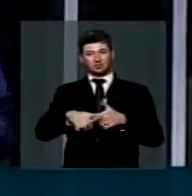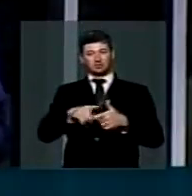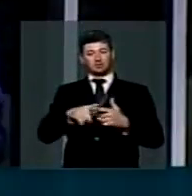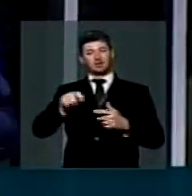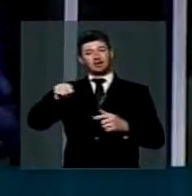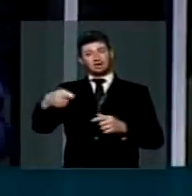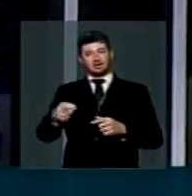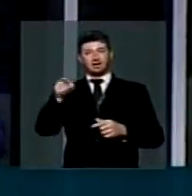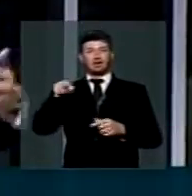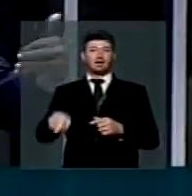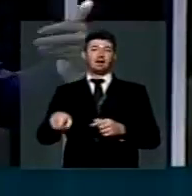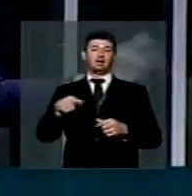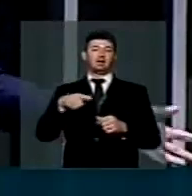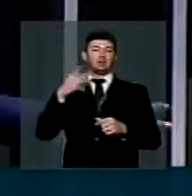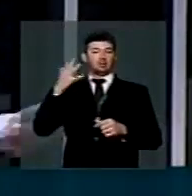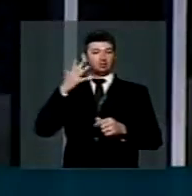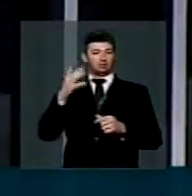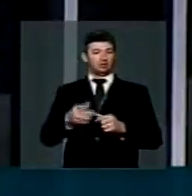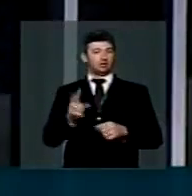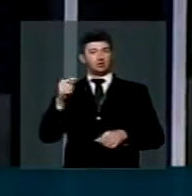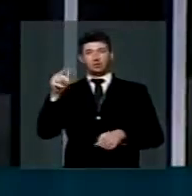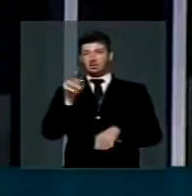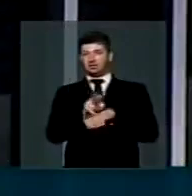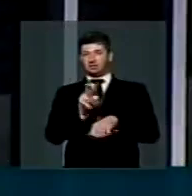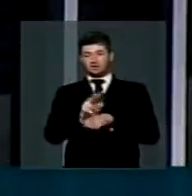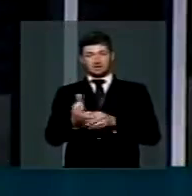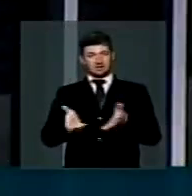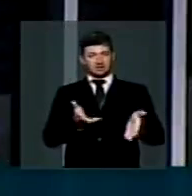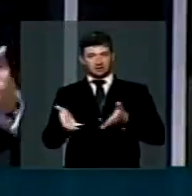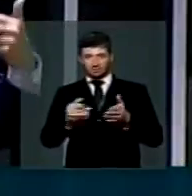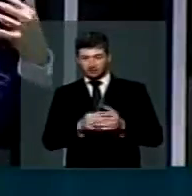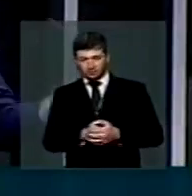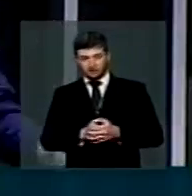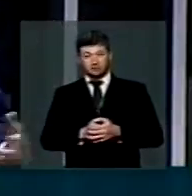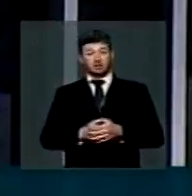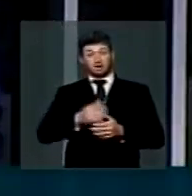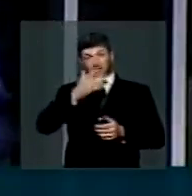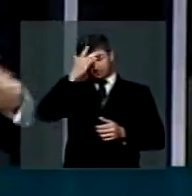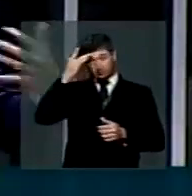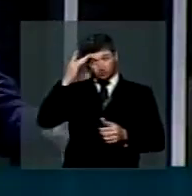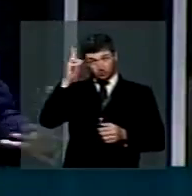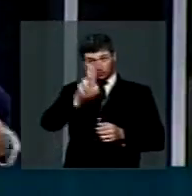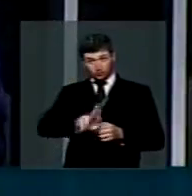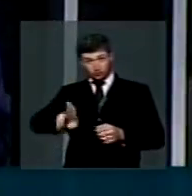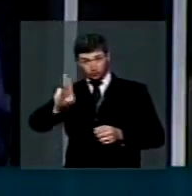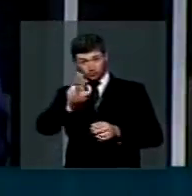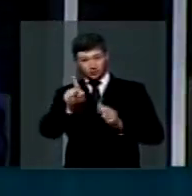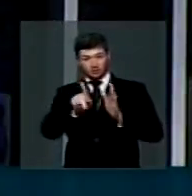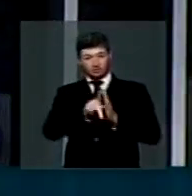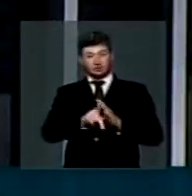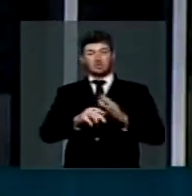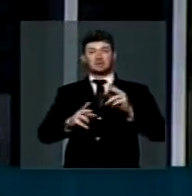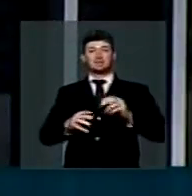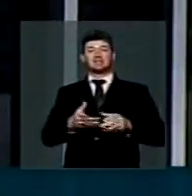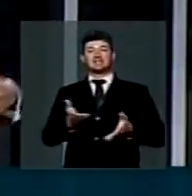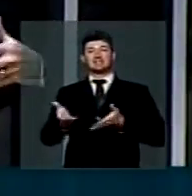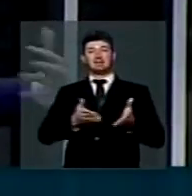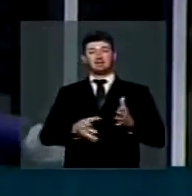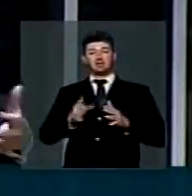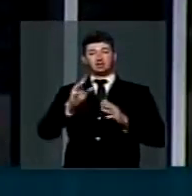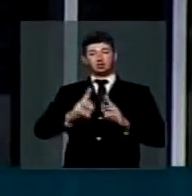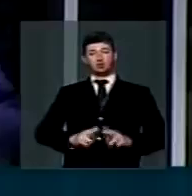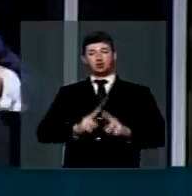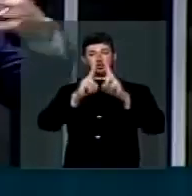ser um órgão de governo, não fiscalizam o serviço e o usuário do serviço de telecomunicações